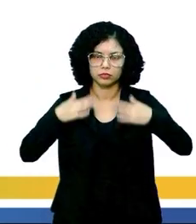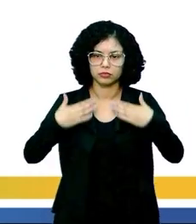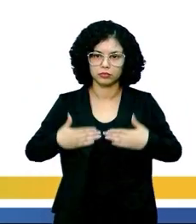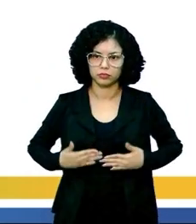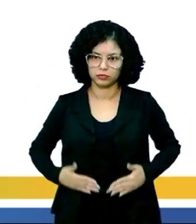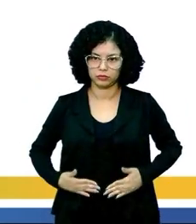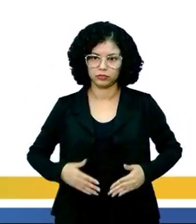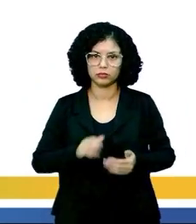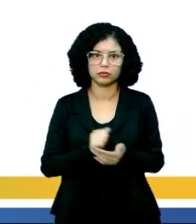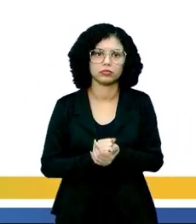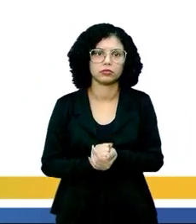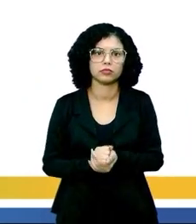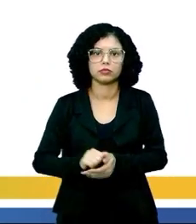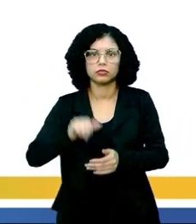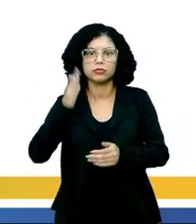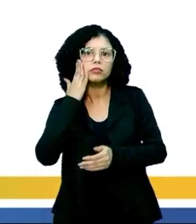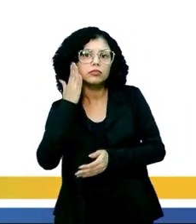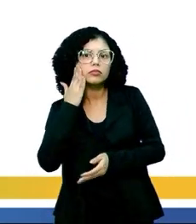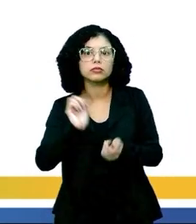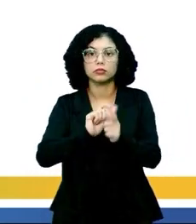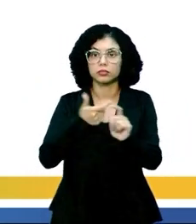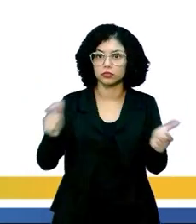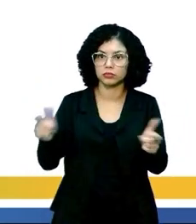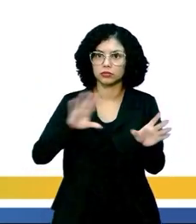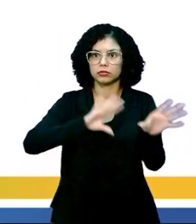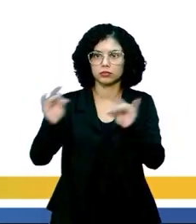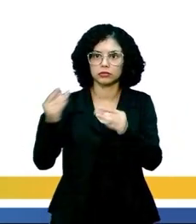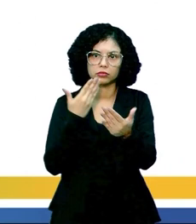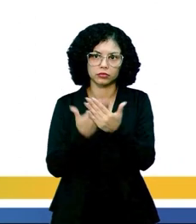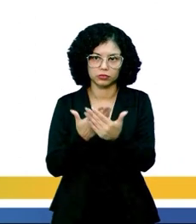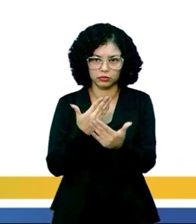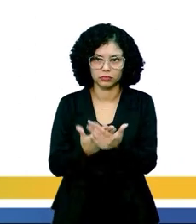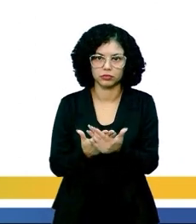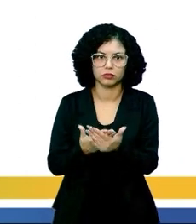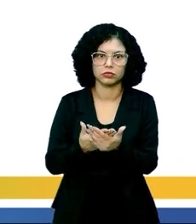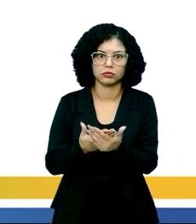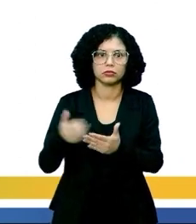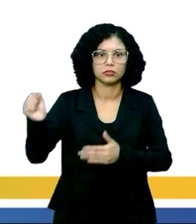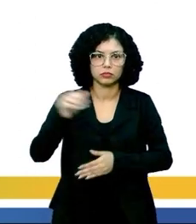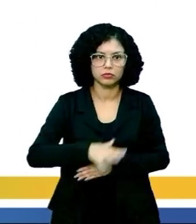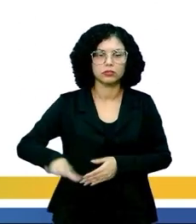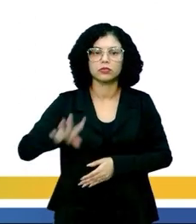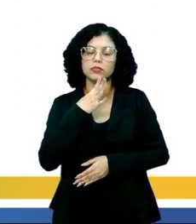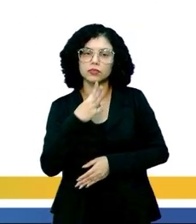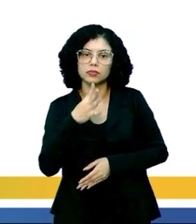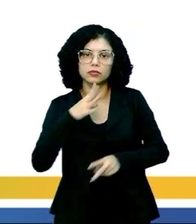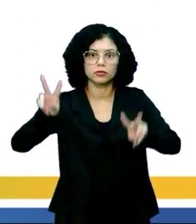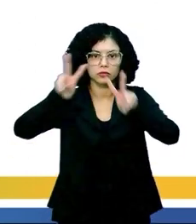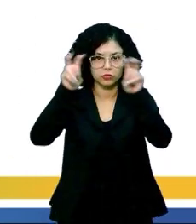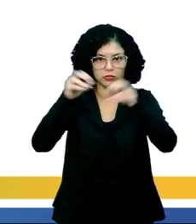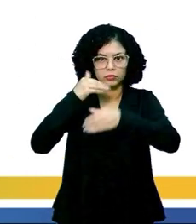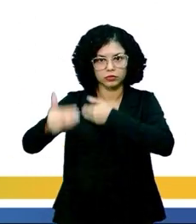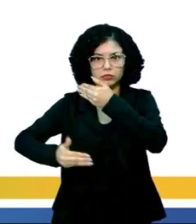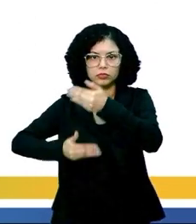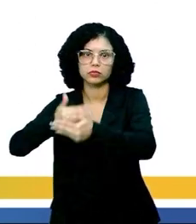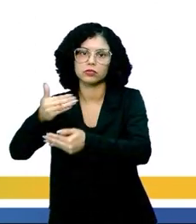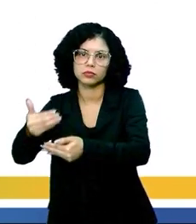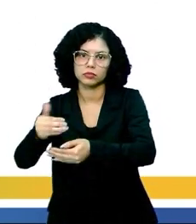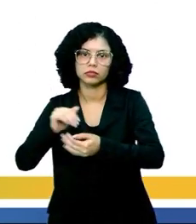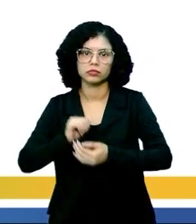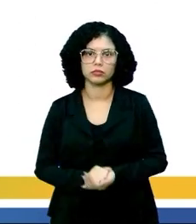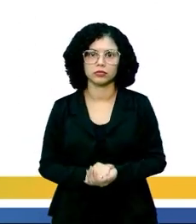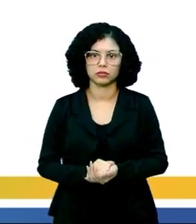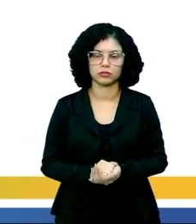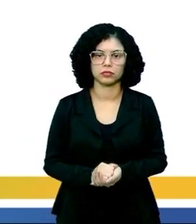humano. Então, o entendimento desse ramo é o que traz ao estudioso da área o conhecimento sobre como os